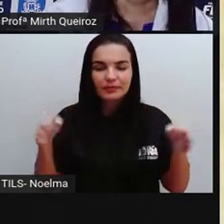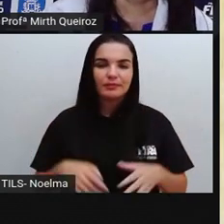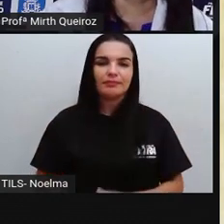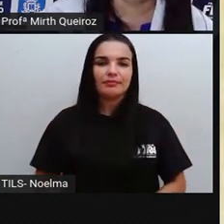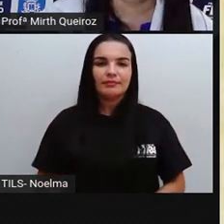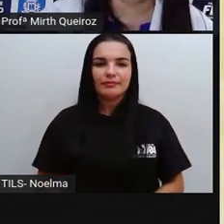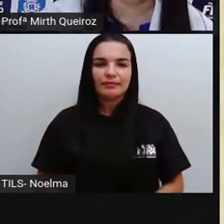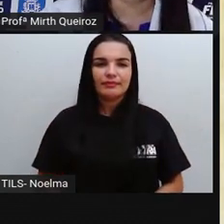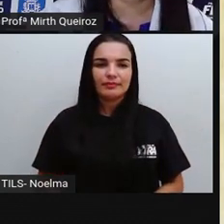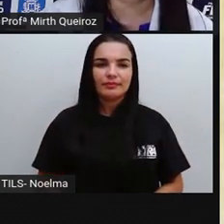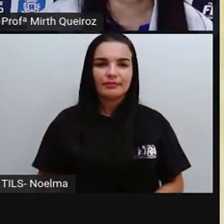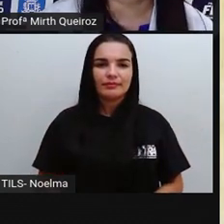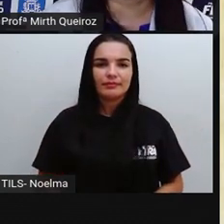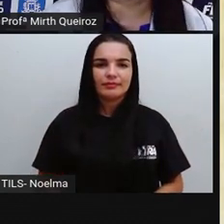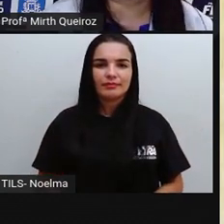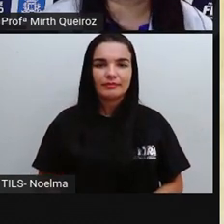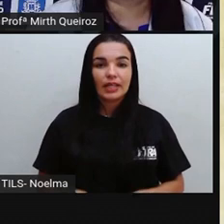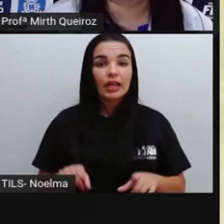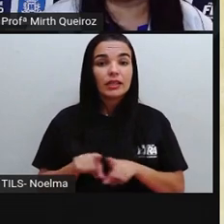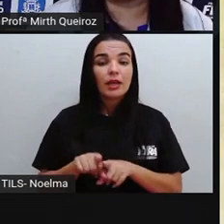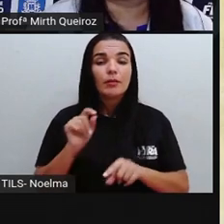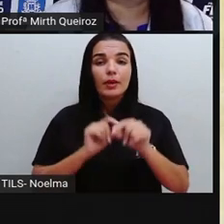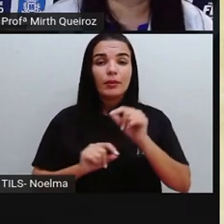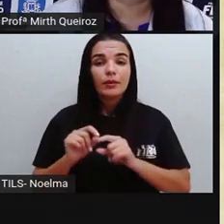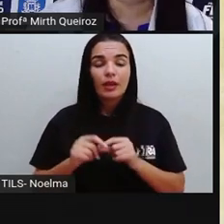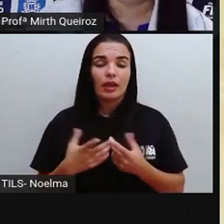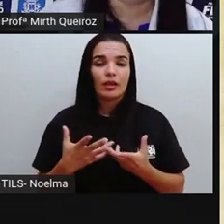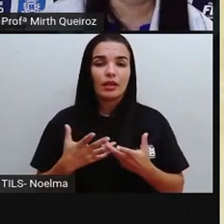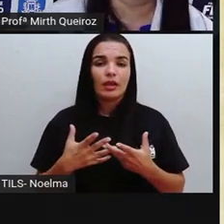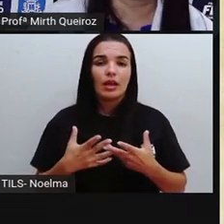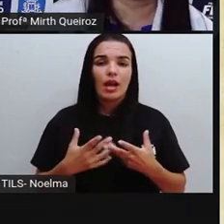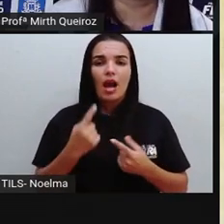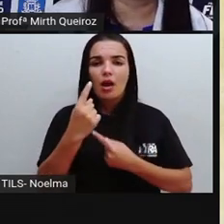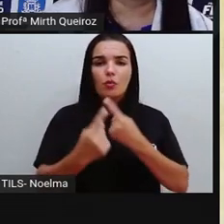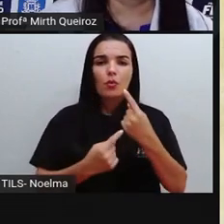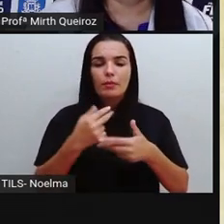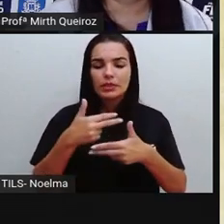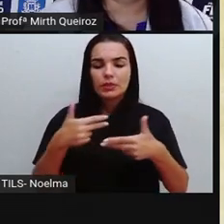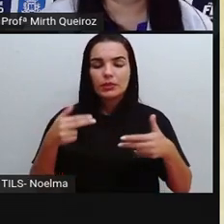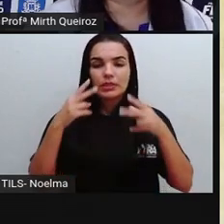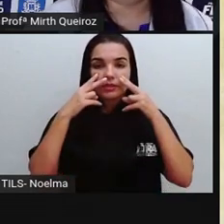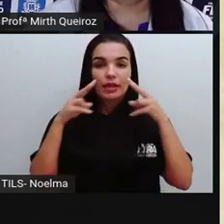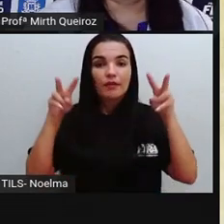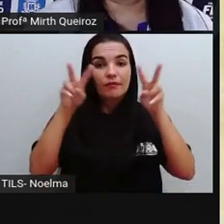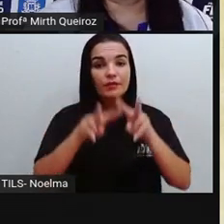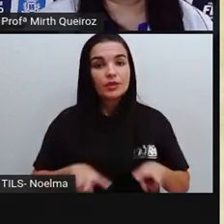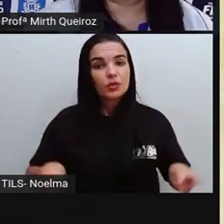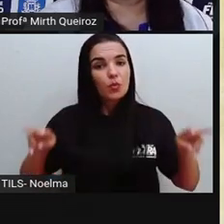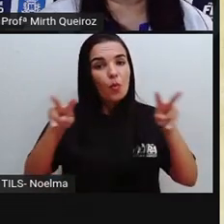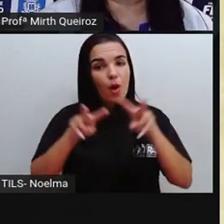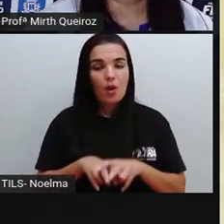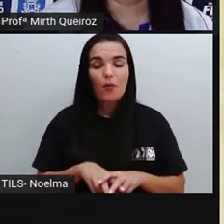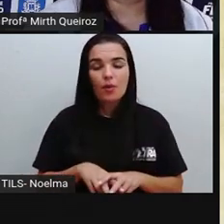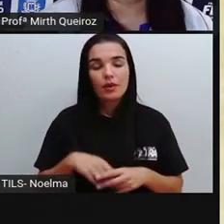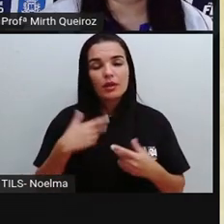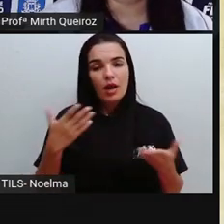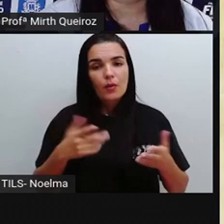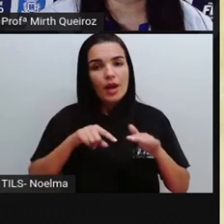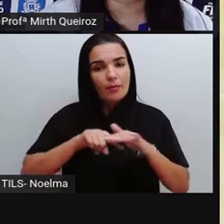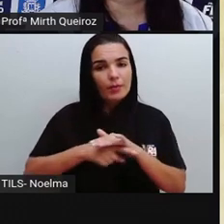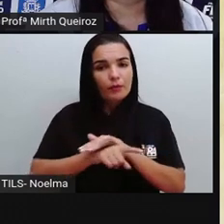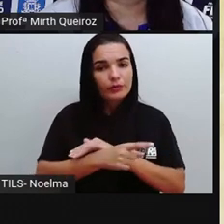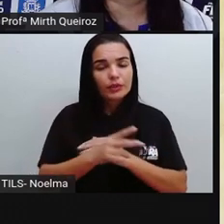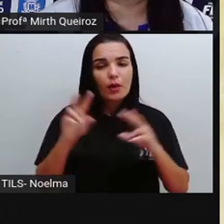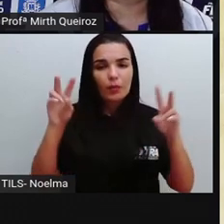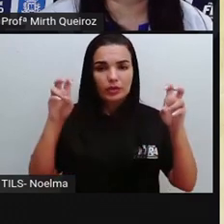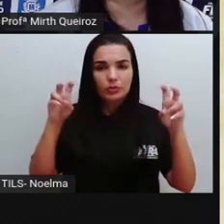E vamos falar um pouquinho sobre os elementos visuais. A gente já falou sobre eles e a gente vai aprofundar um pouquinho